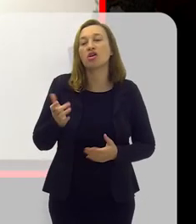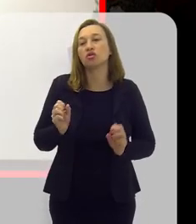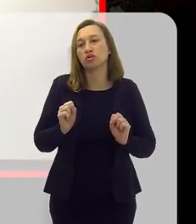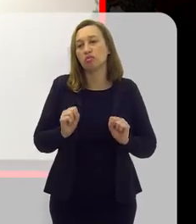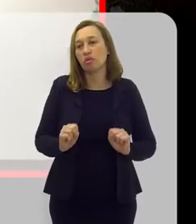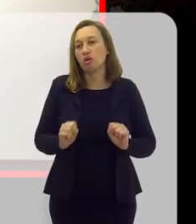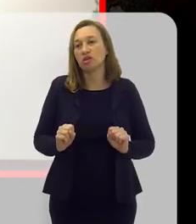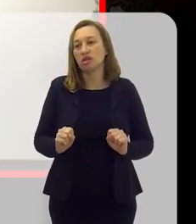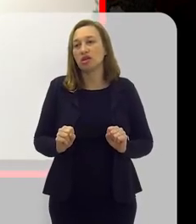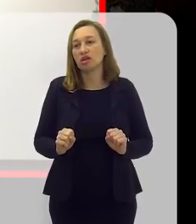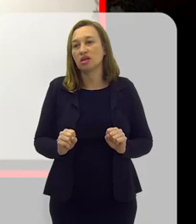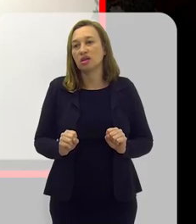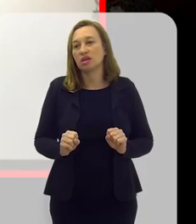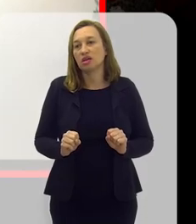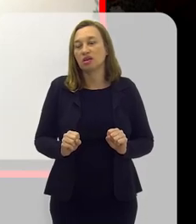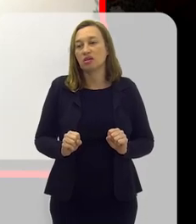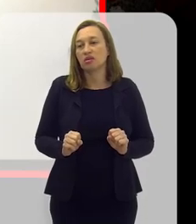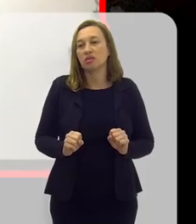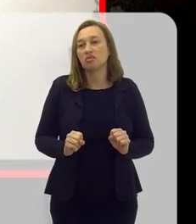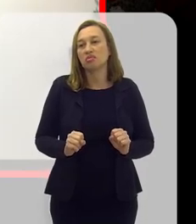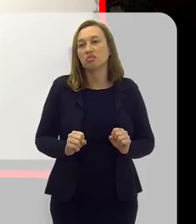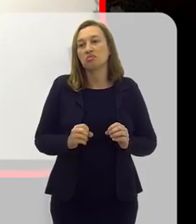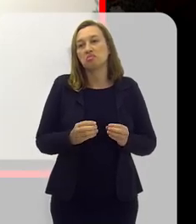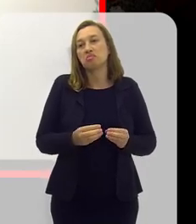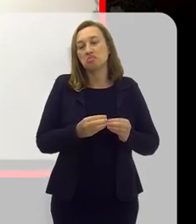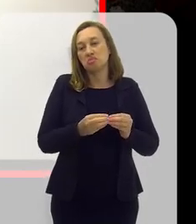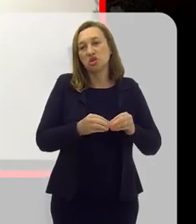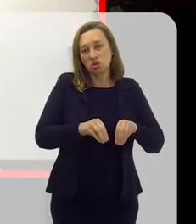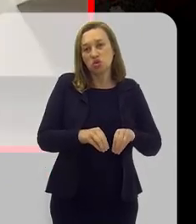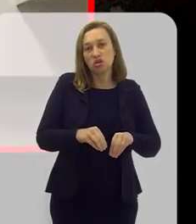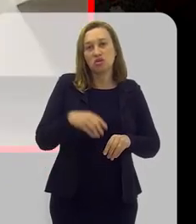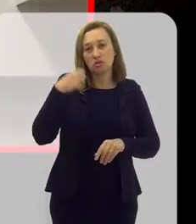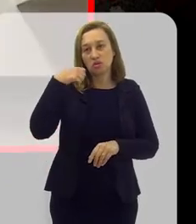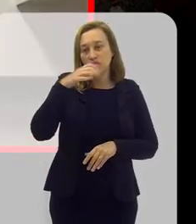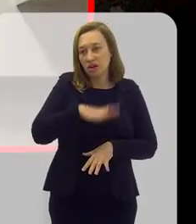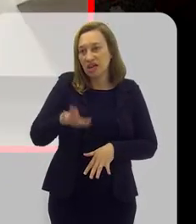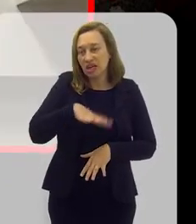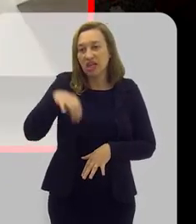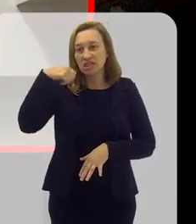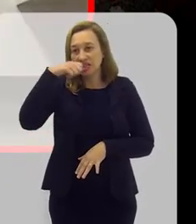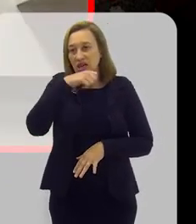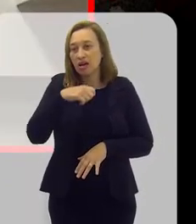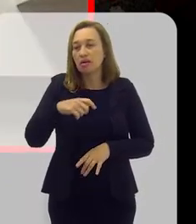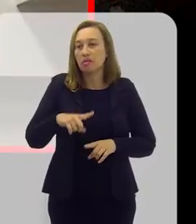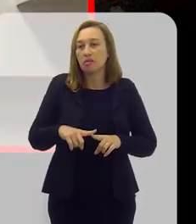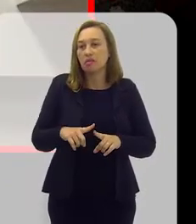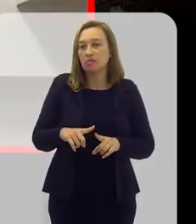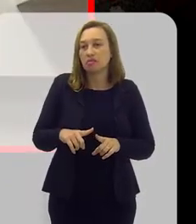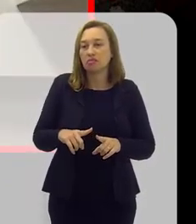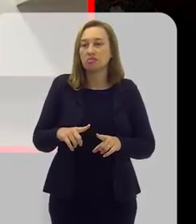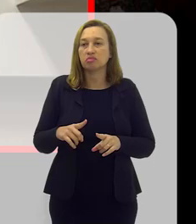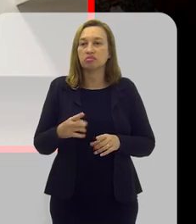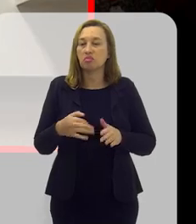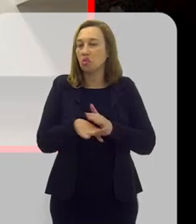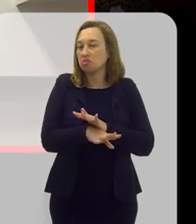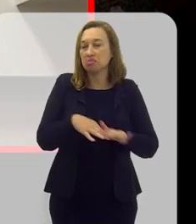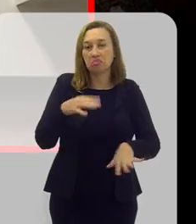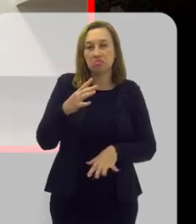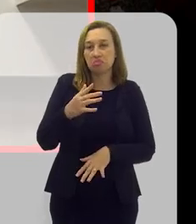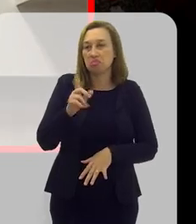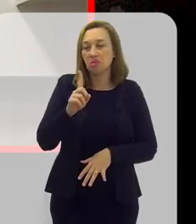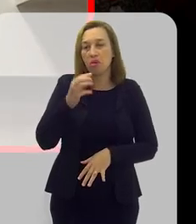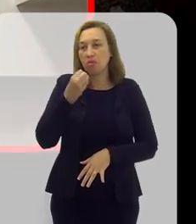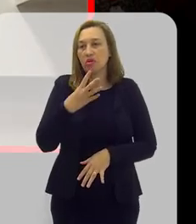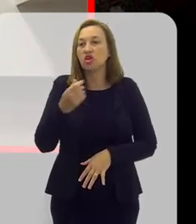eu acho que ainda pode ser um argumento ali para a criança ter. Mas como rotina dia a dia, não gosto.